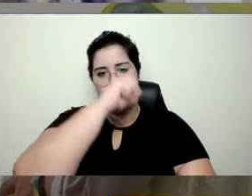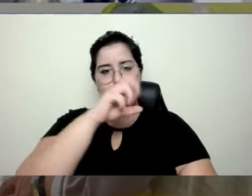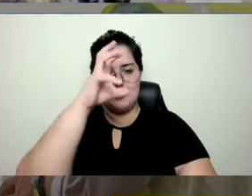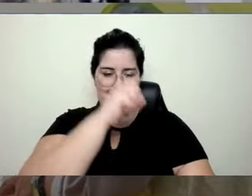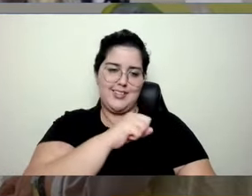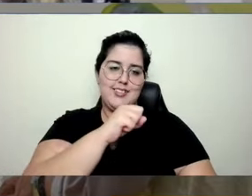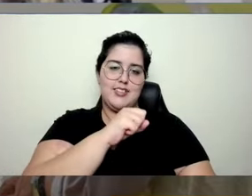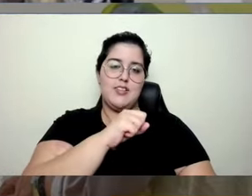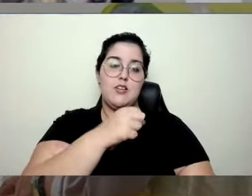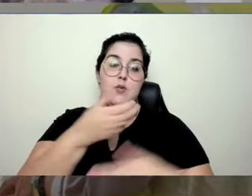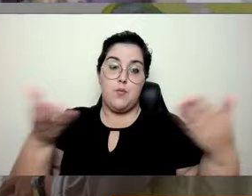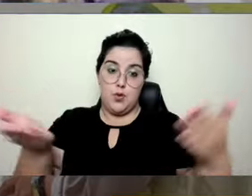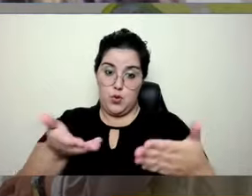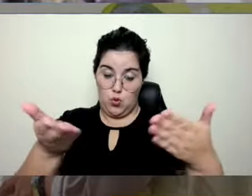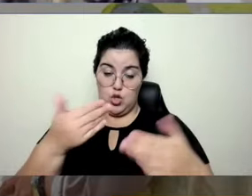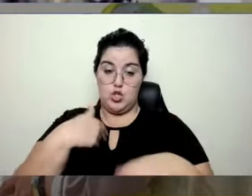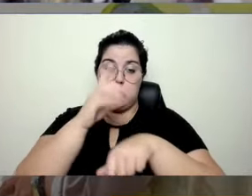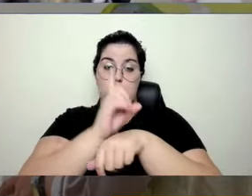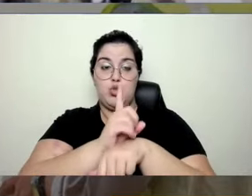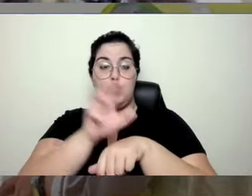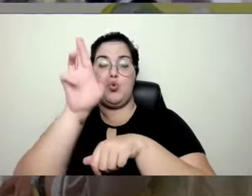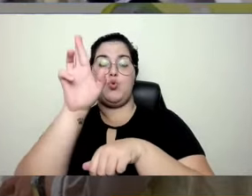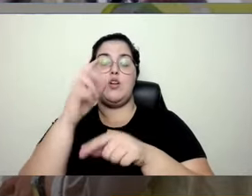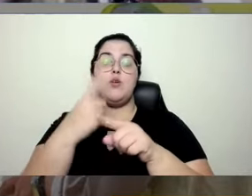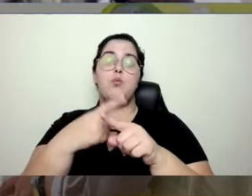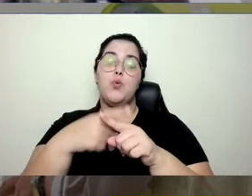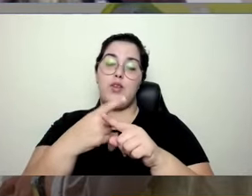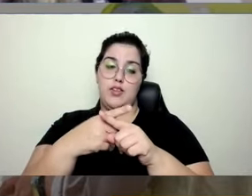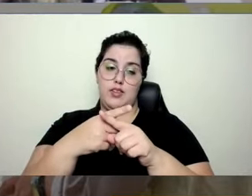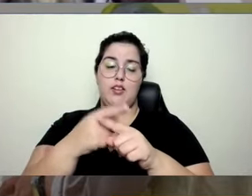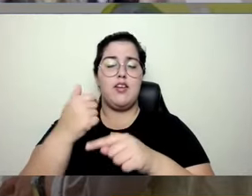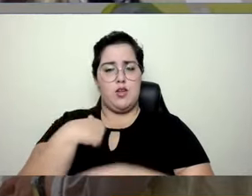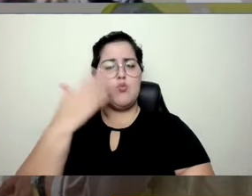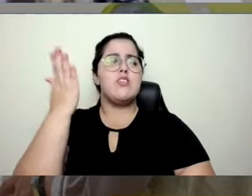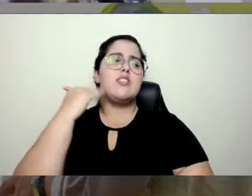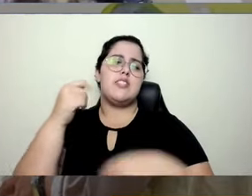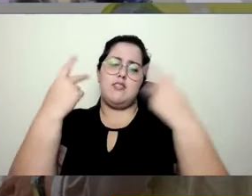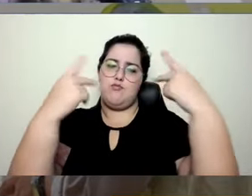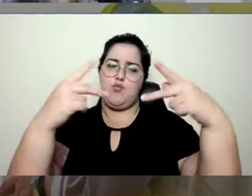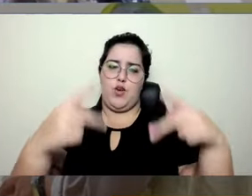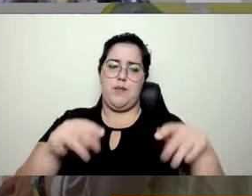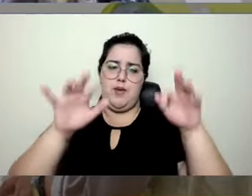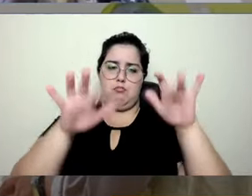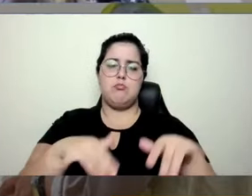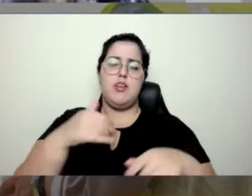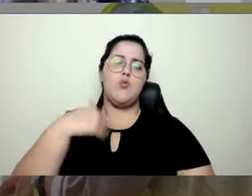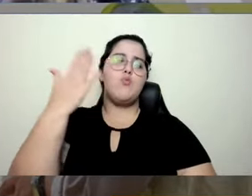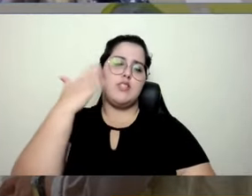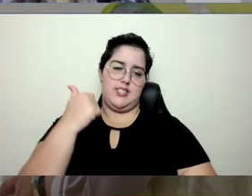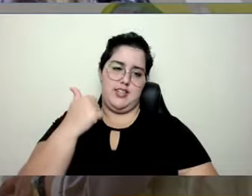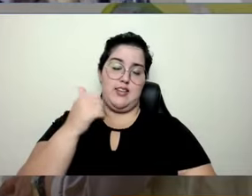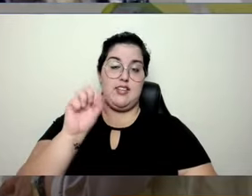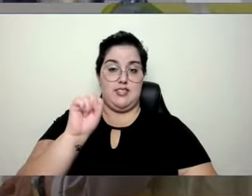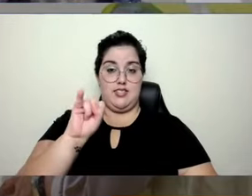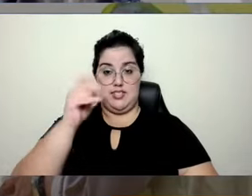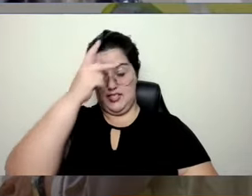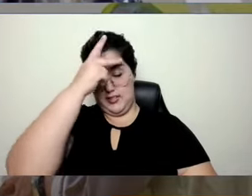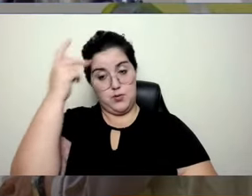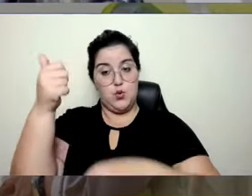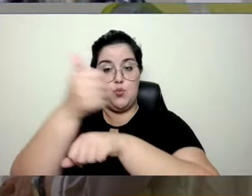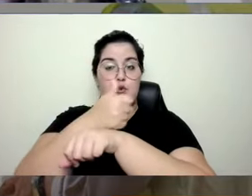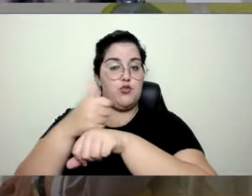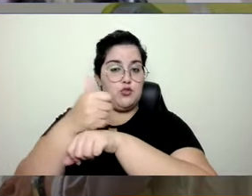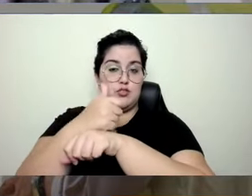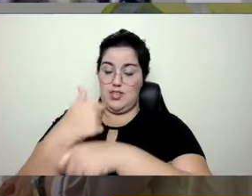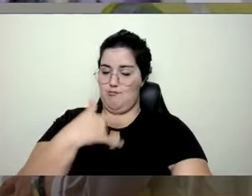eu fui para o doutorado porque realmente hoje eu sei programar. Você me coloca do lado de um programador profissional? Não.